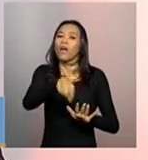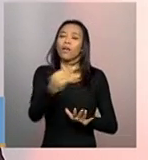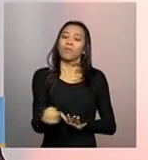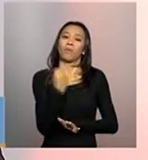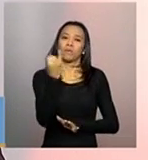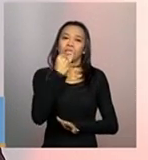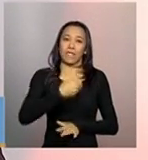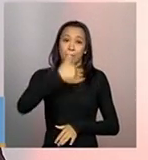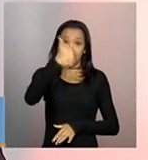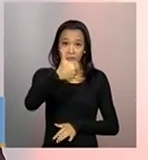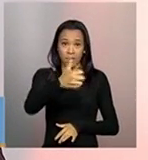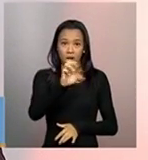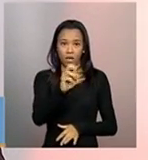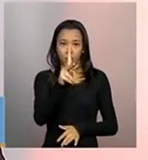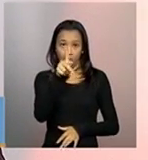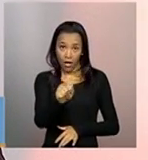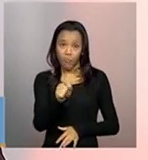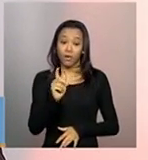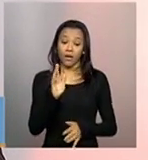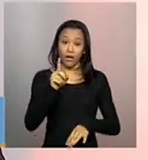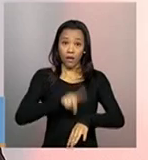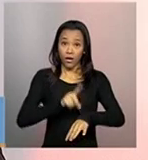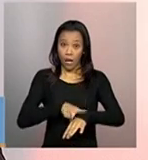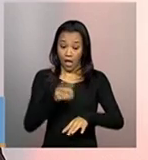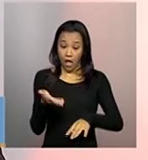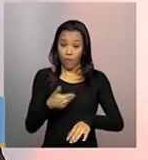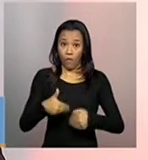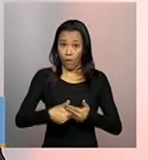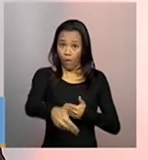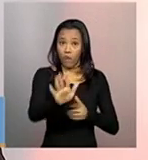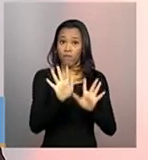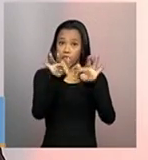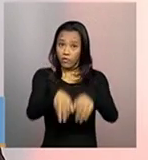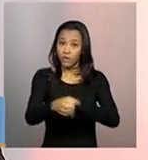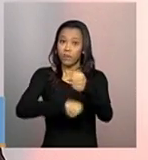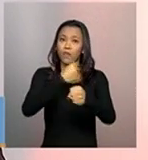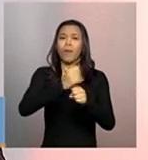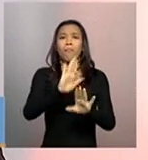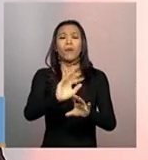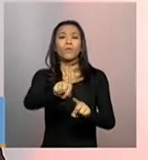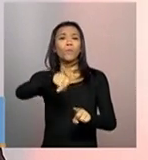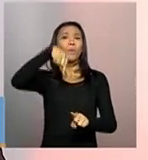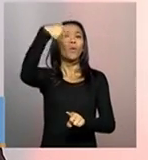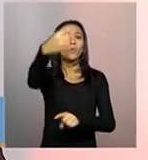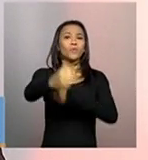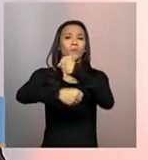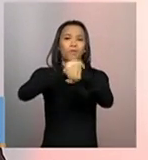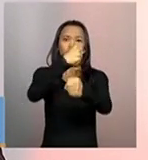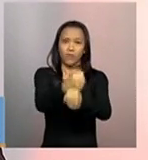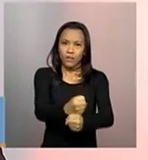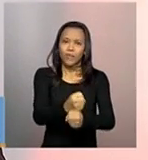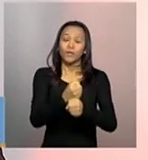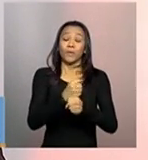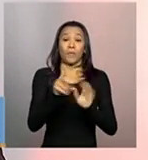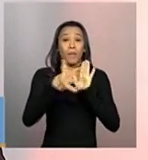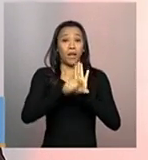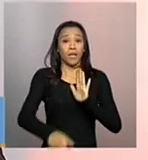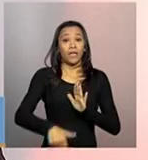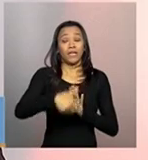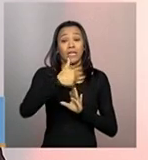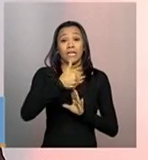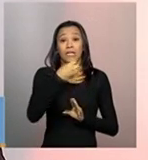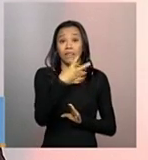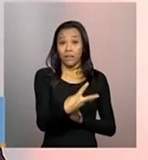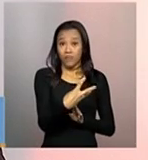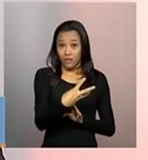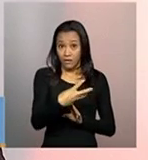que a primeira etapa seja concluída ainda esse ano, porque o ano que vem nós já temos a entrada em vigor da Lei 3.019, de